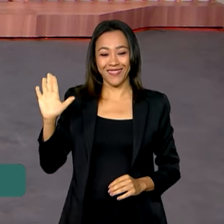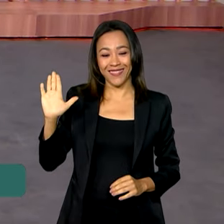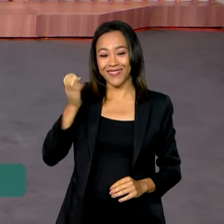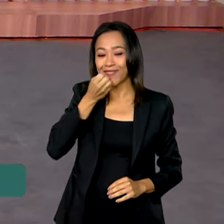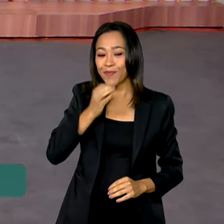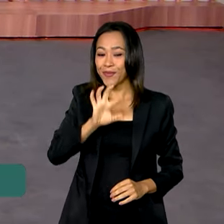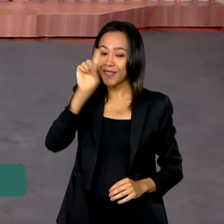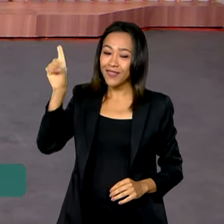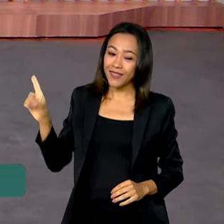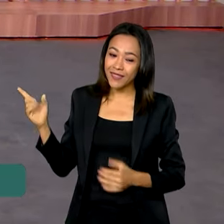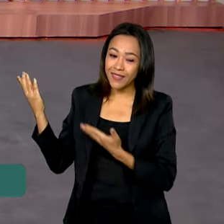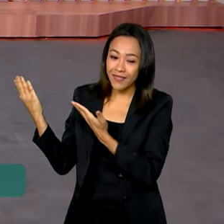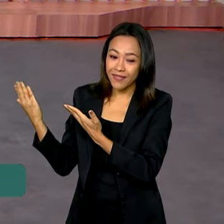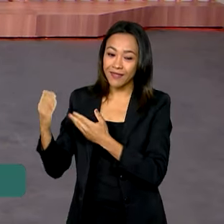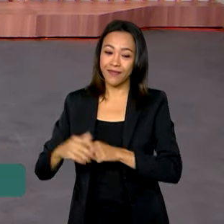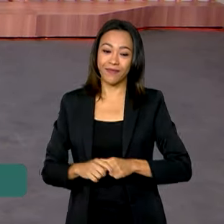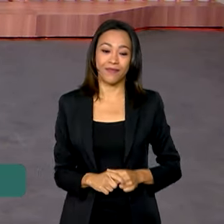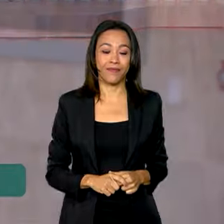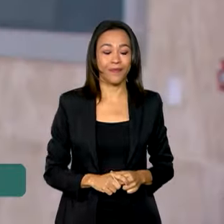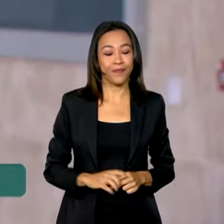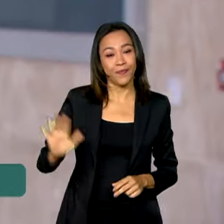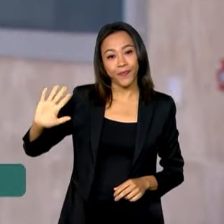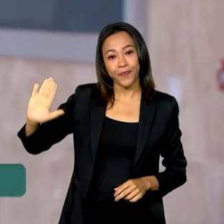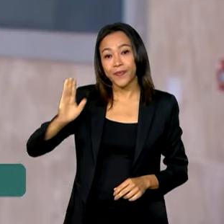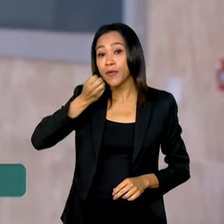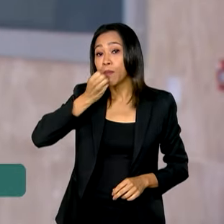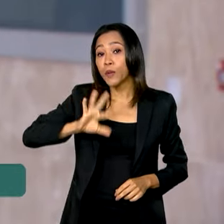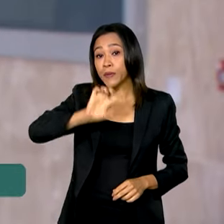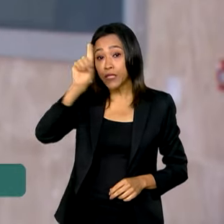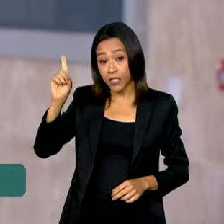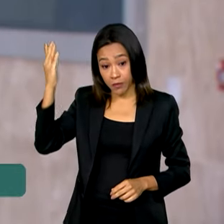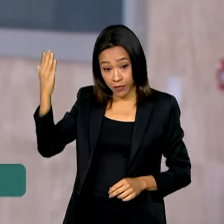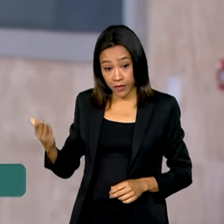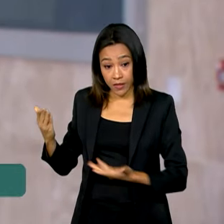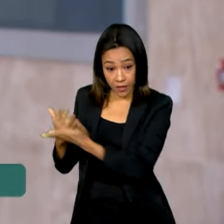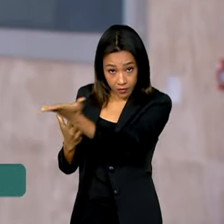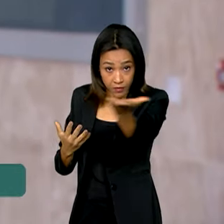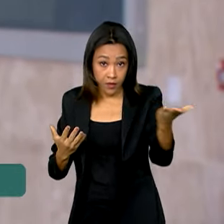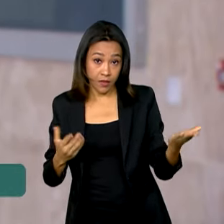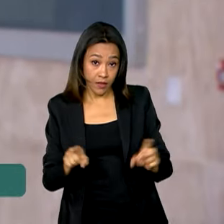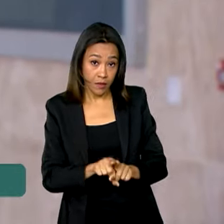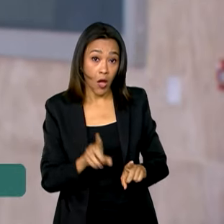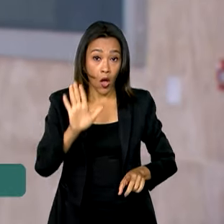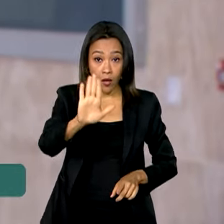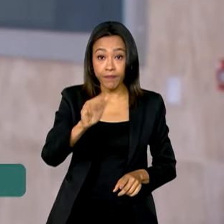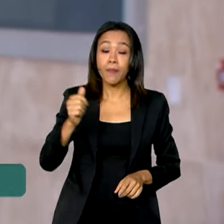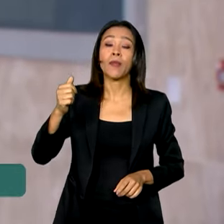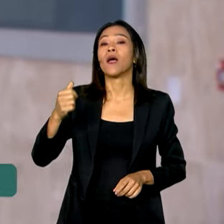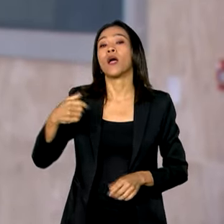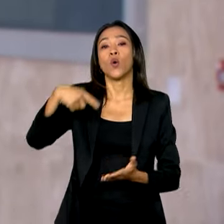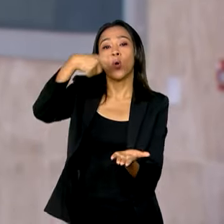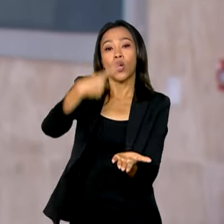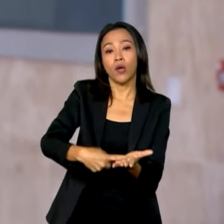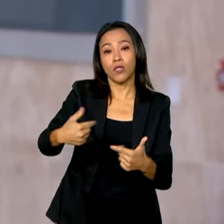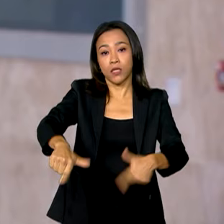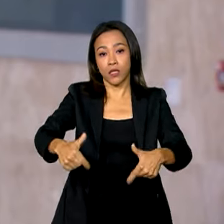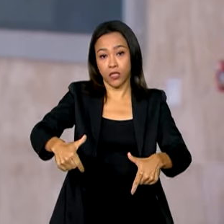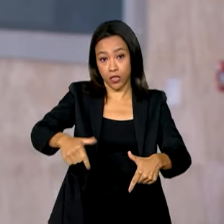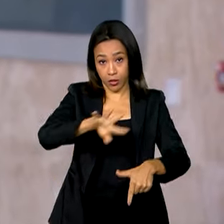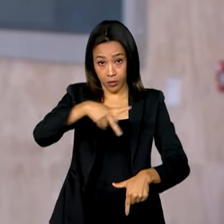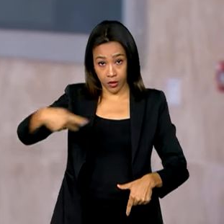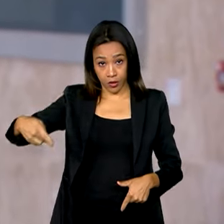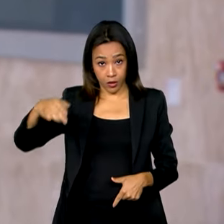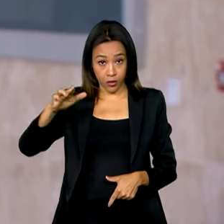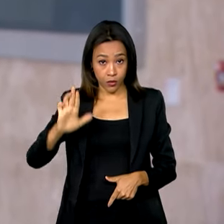Jéssica. Oi, Vanessa. Bom dia para você, bom dia a todos. Olha, a agenda do presidente Lula no Amazonas começou